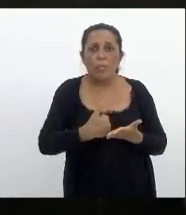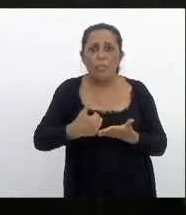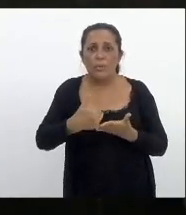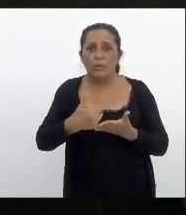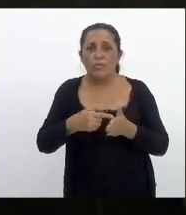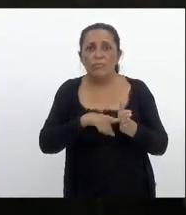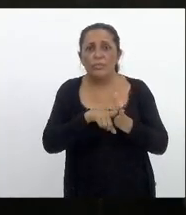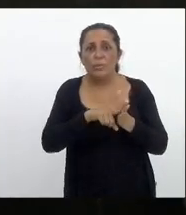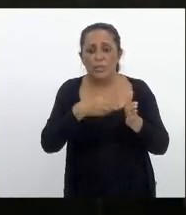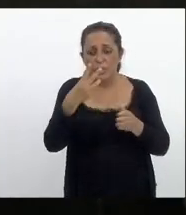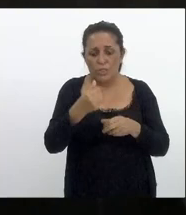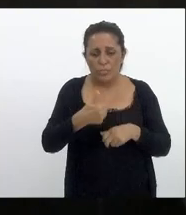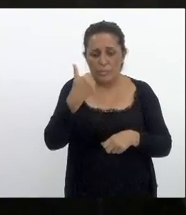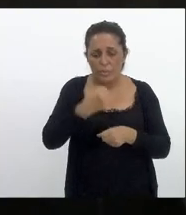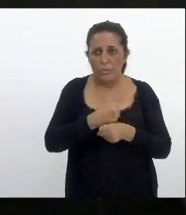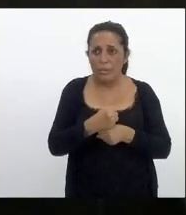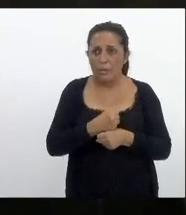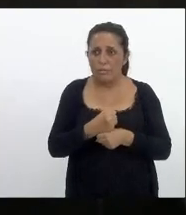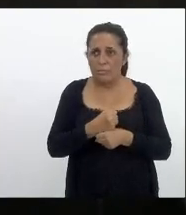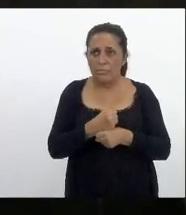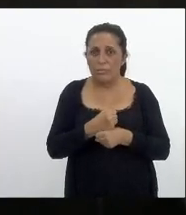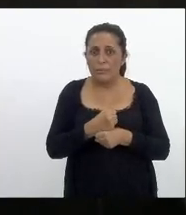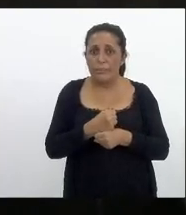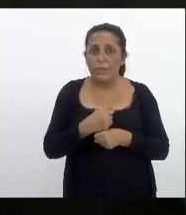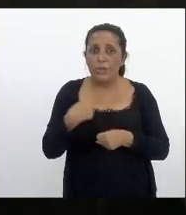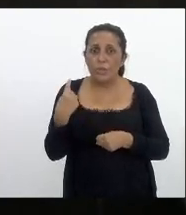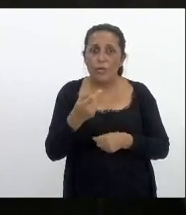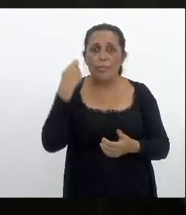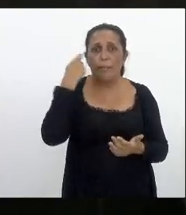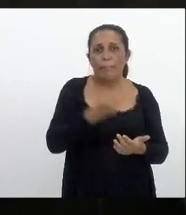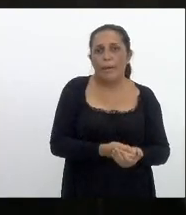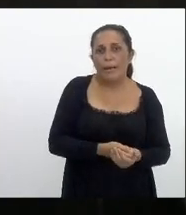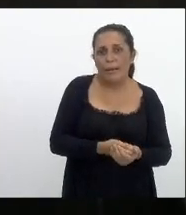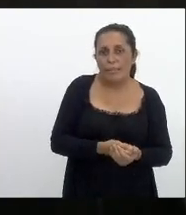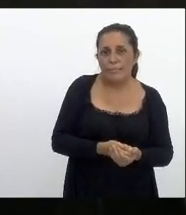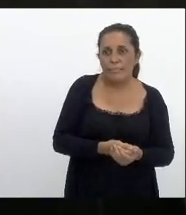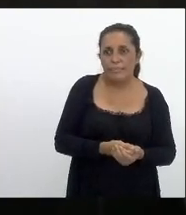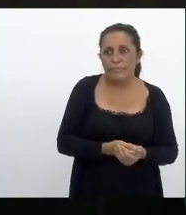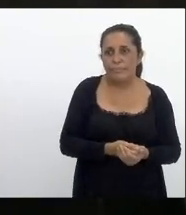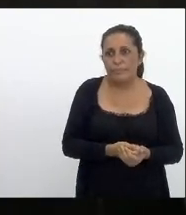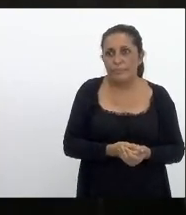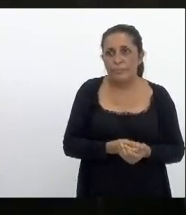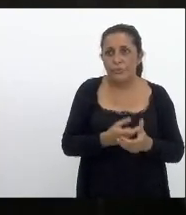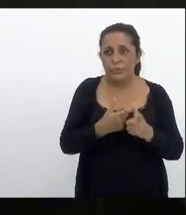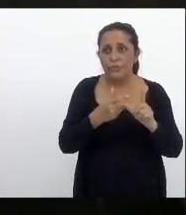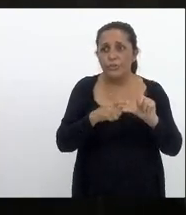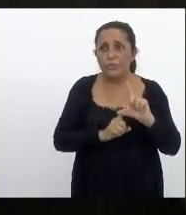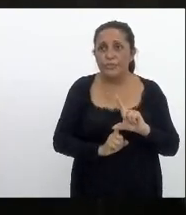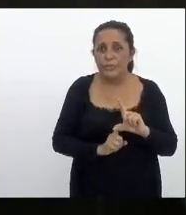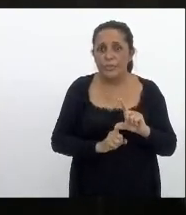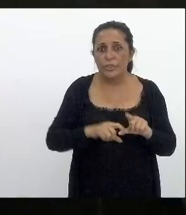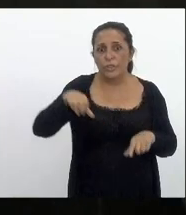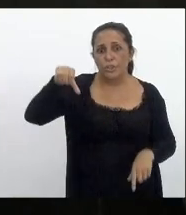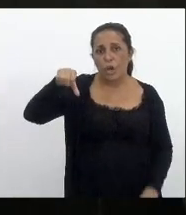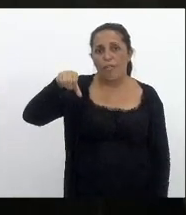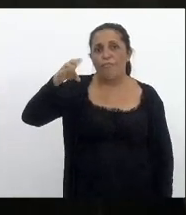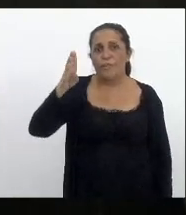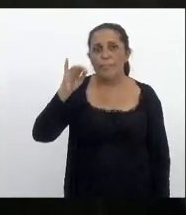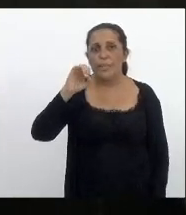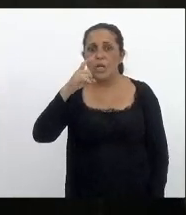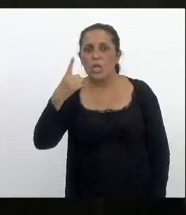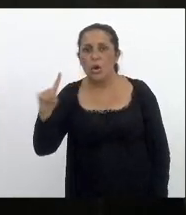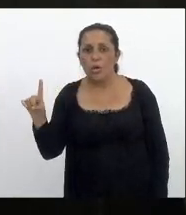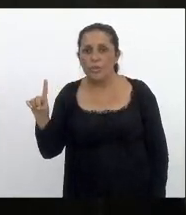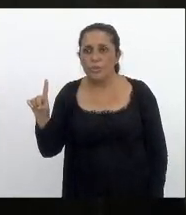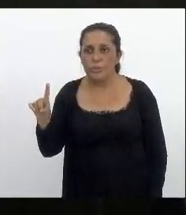primeiros anos da vigência do regime nós vamos pagar de dívida com União nove bilhões se nós